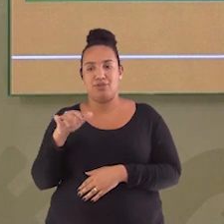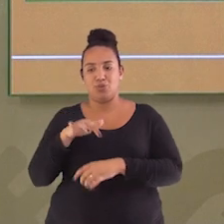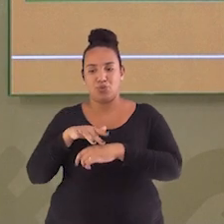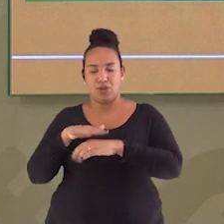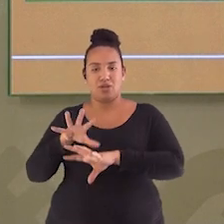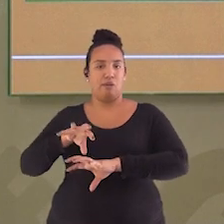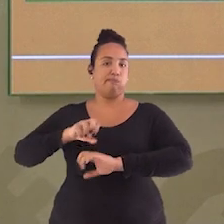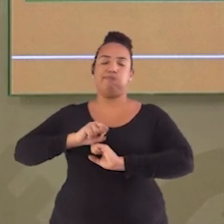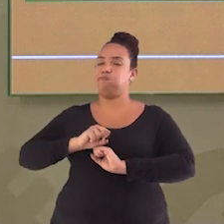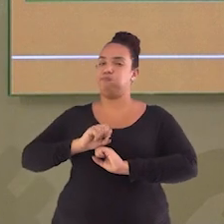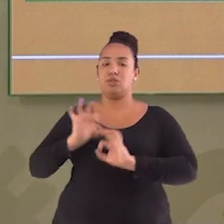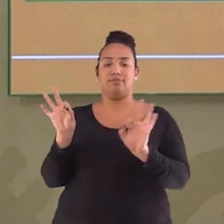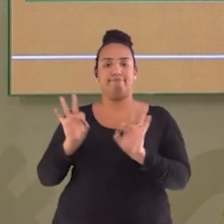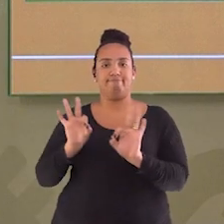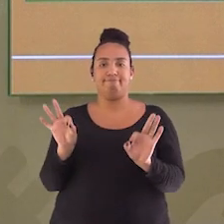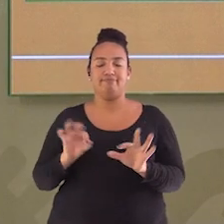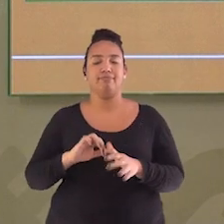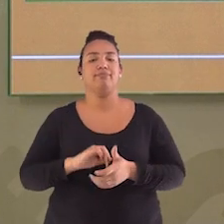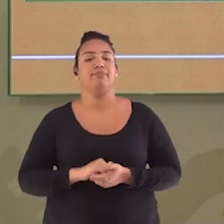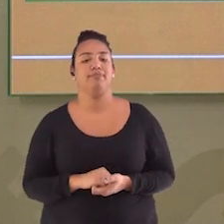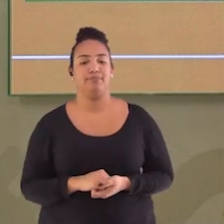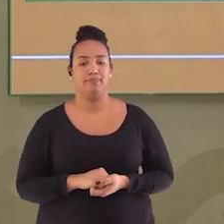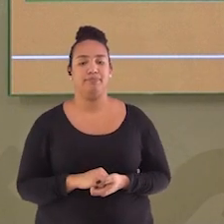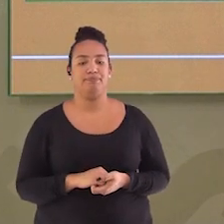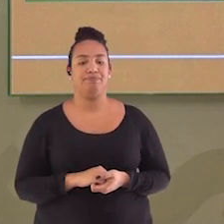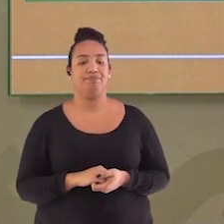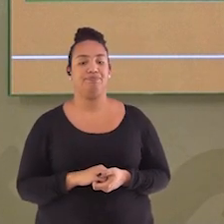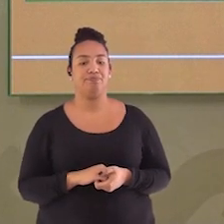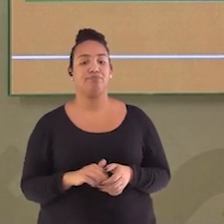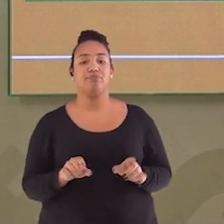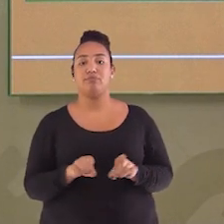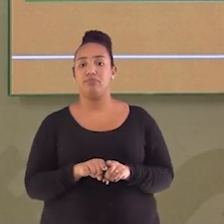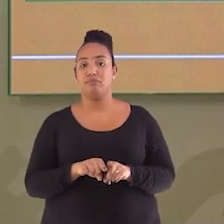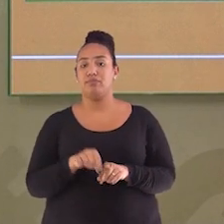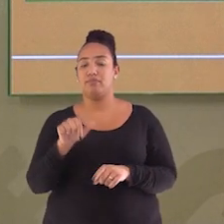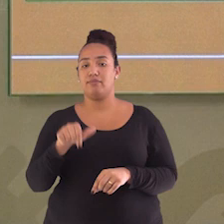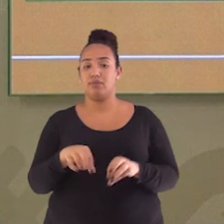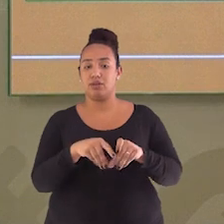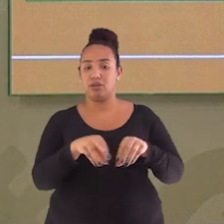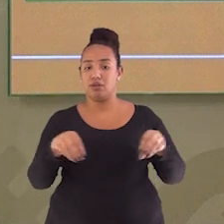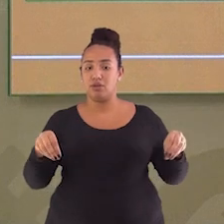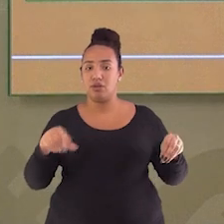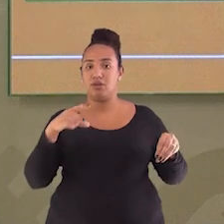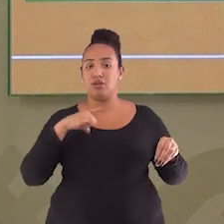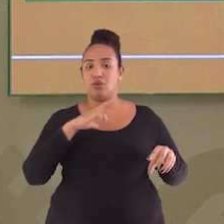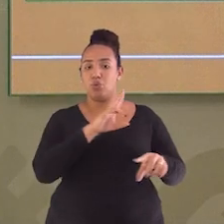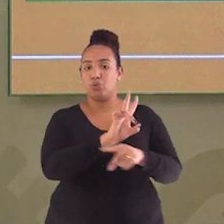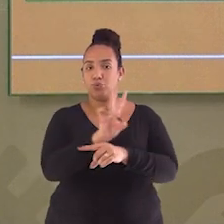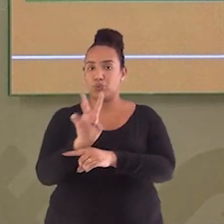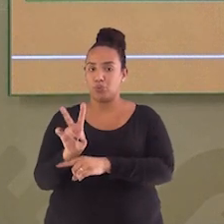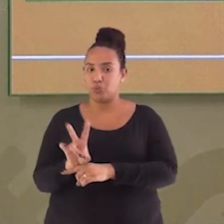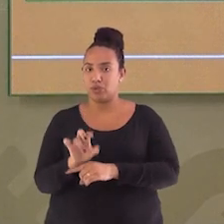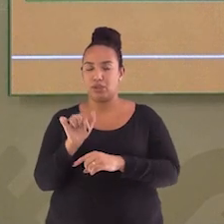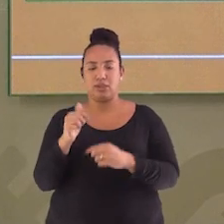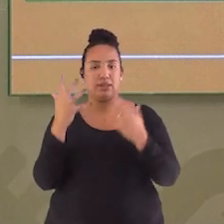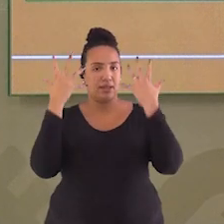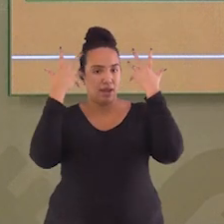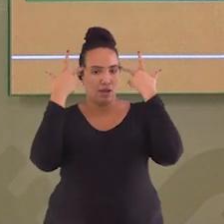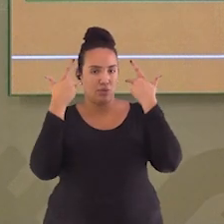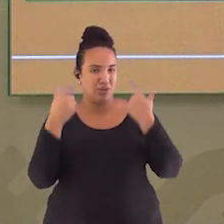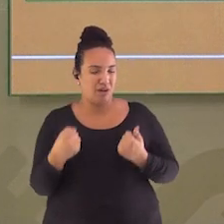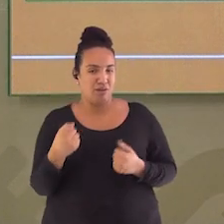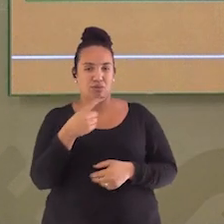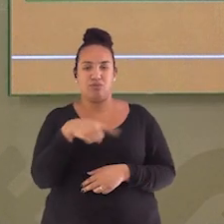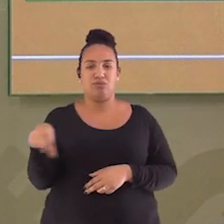esses animais transmissores de doenças, tá? Tem a fertilização natural que ela proporciona também, fazendo com que não sejamos tão